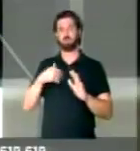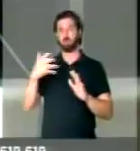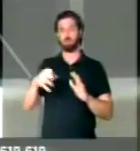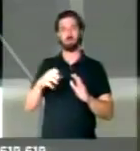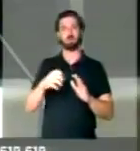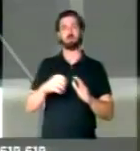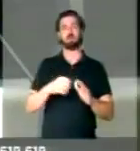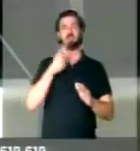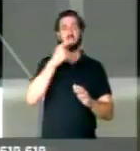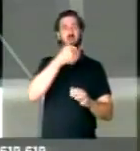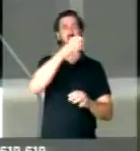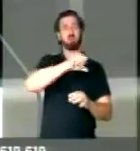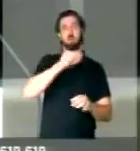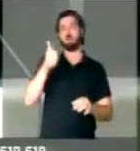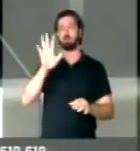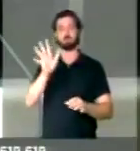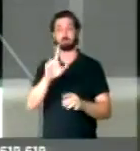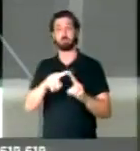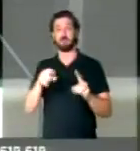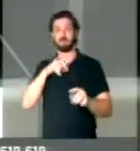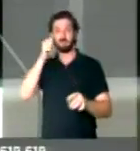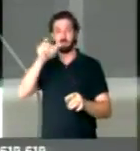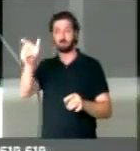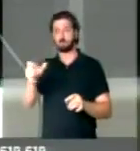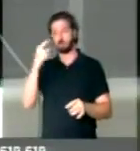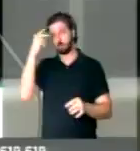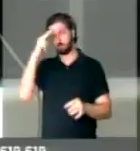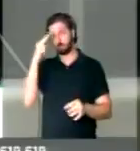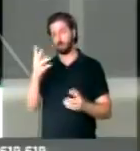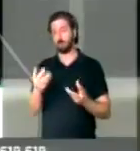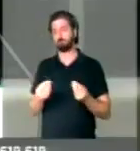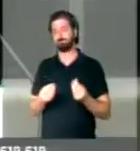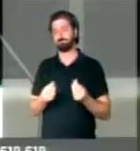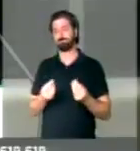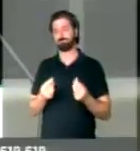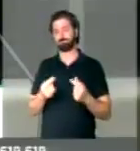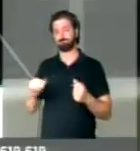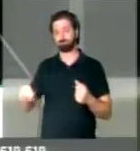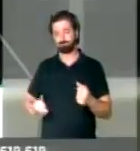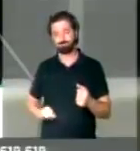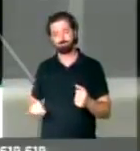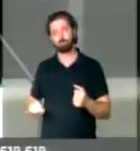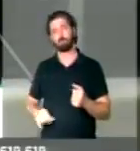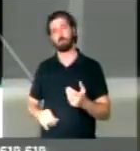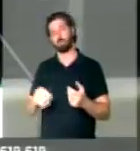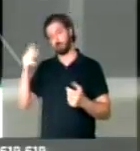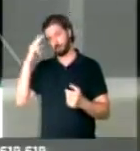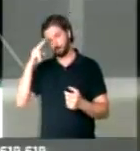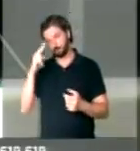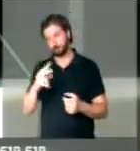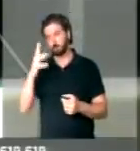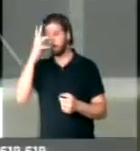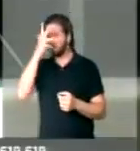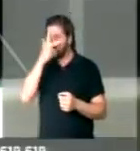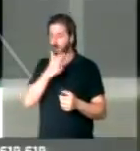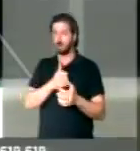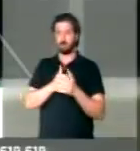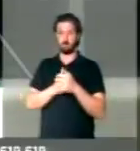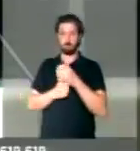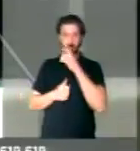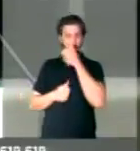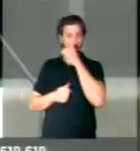menosprezar nenhum, mas é que tem uma história de vida sofrida, uma história de vida bonita,